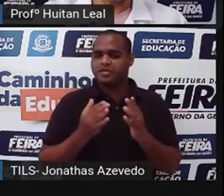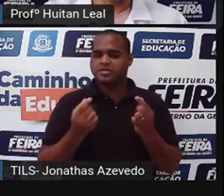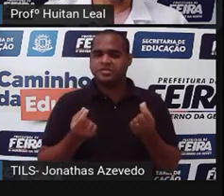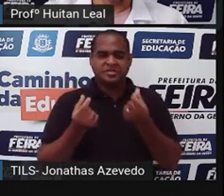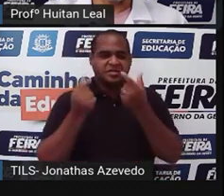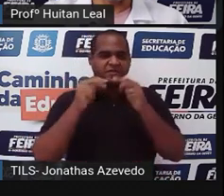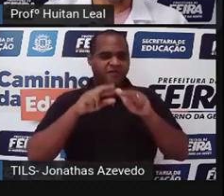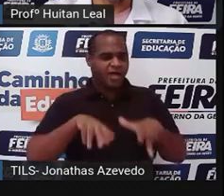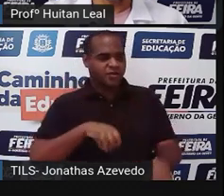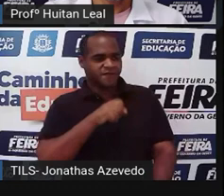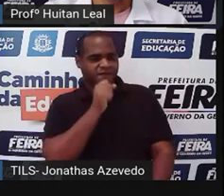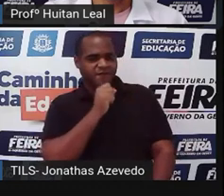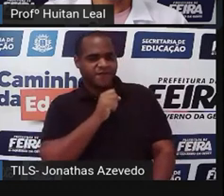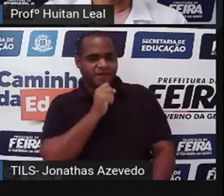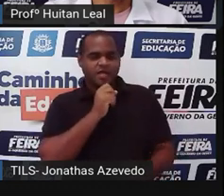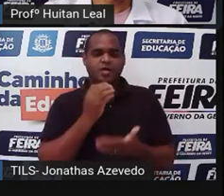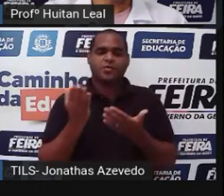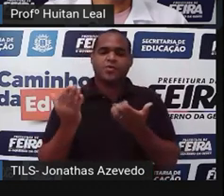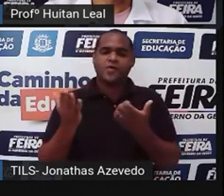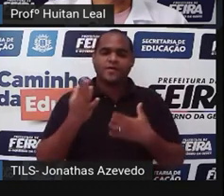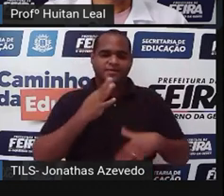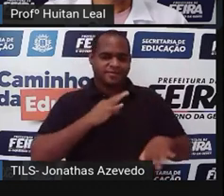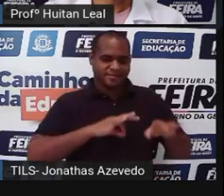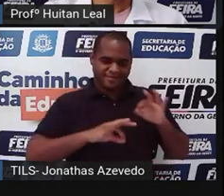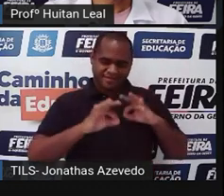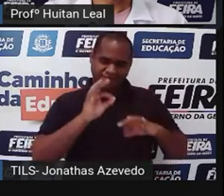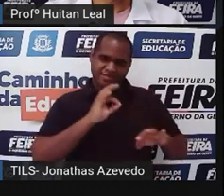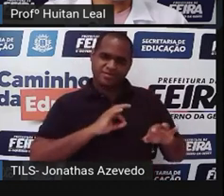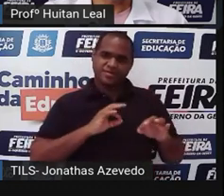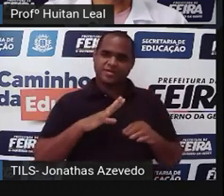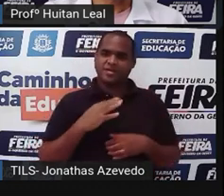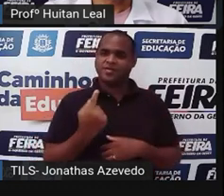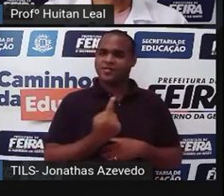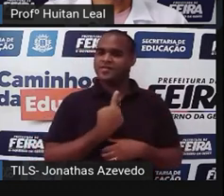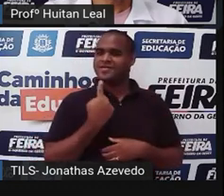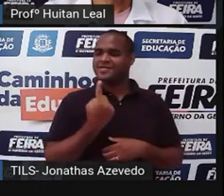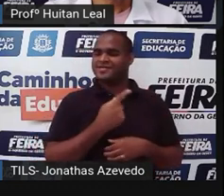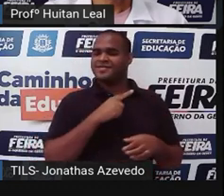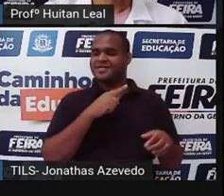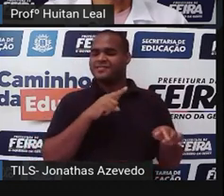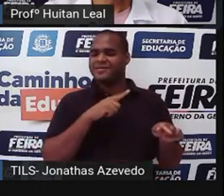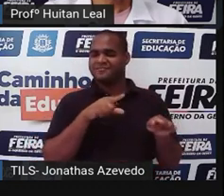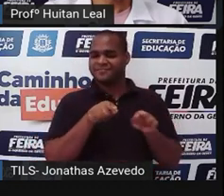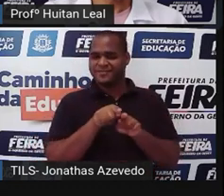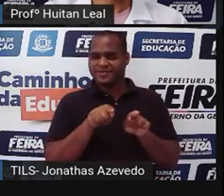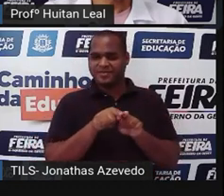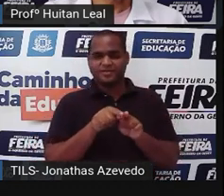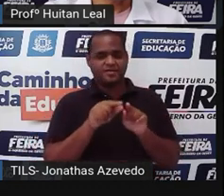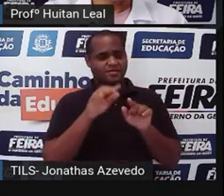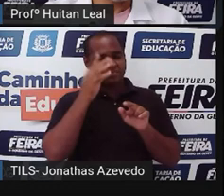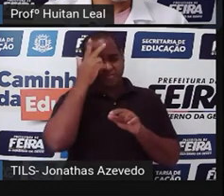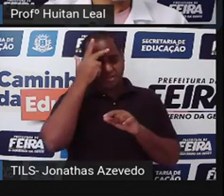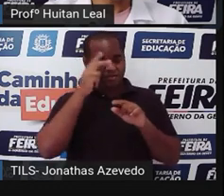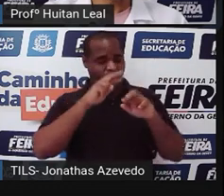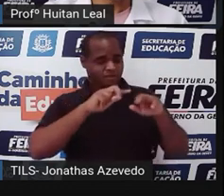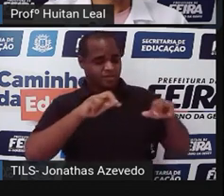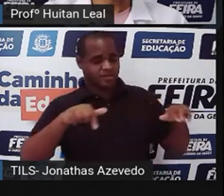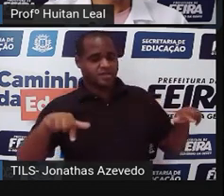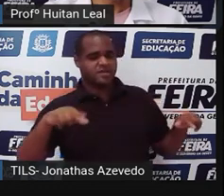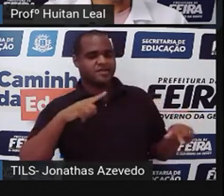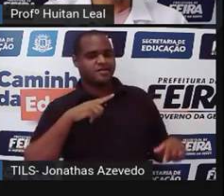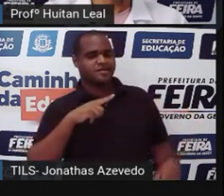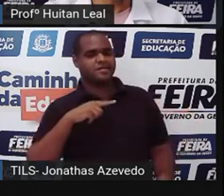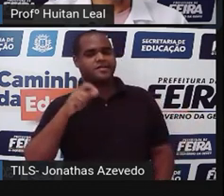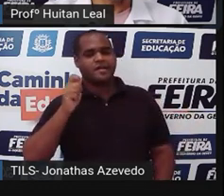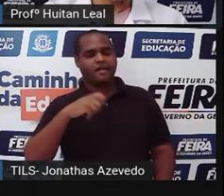velhos, dos jovens, dos apaixonados e dos solitários, enfim, de todo mundo. Ah, como eles